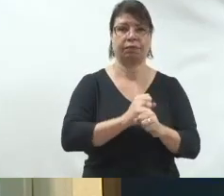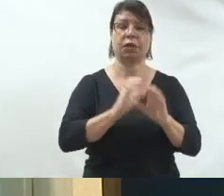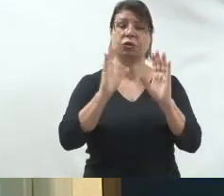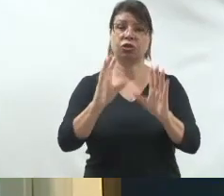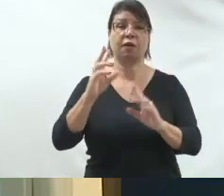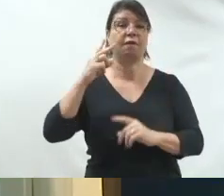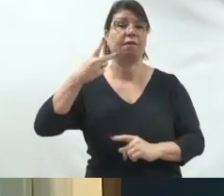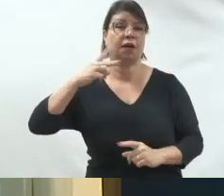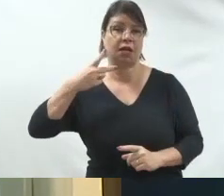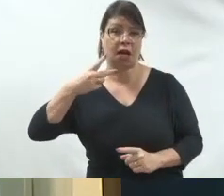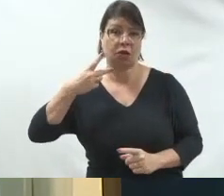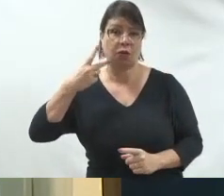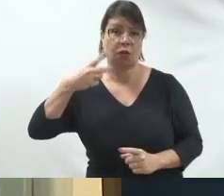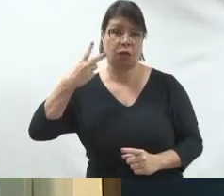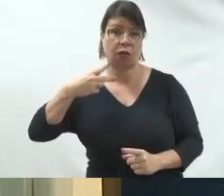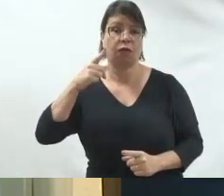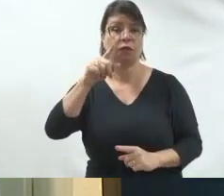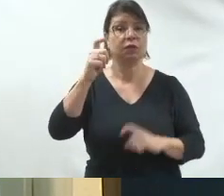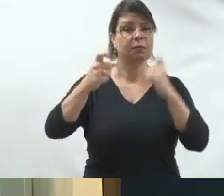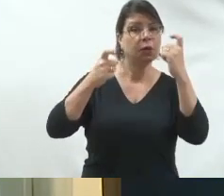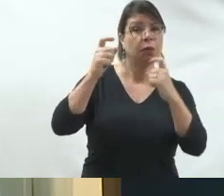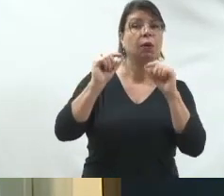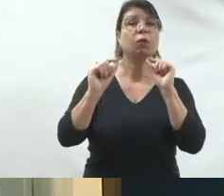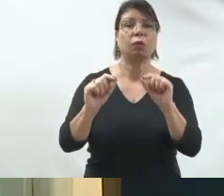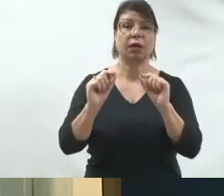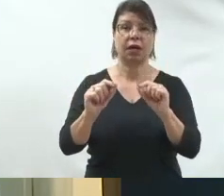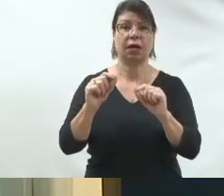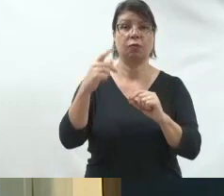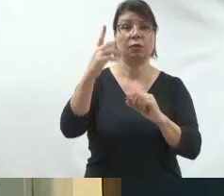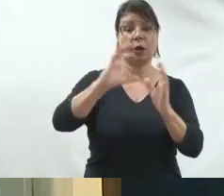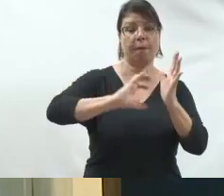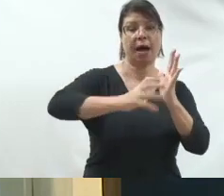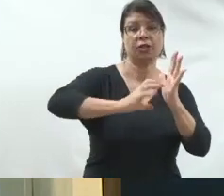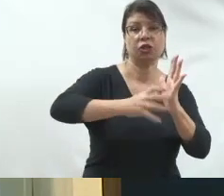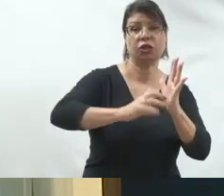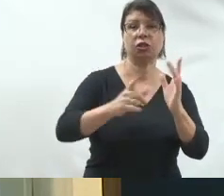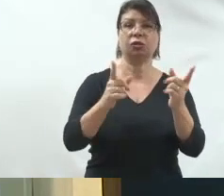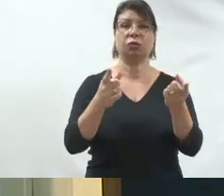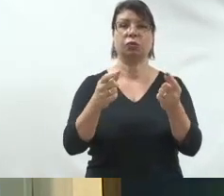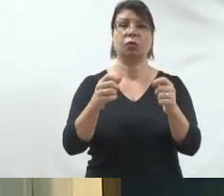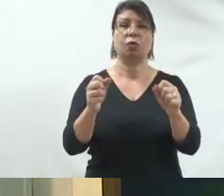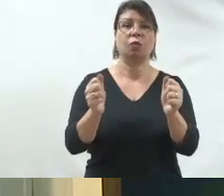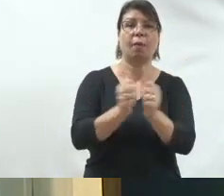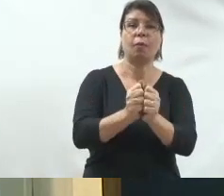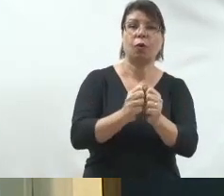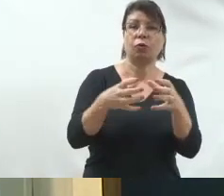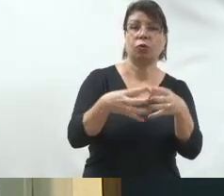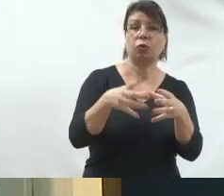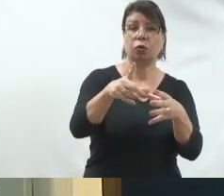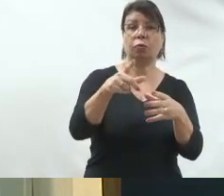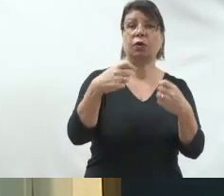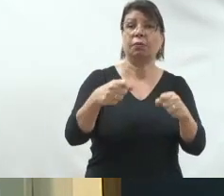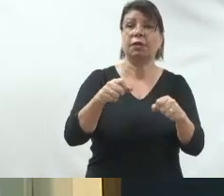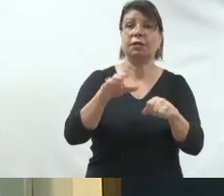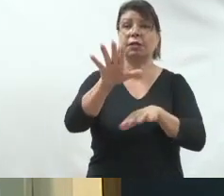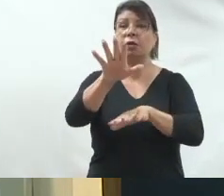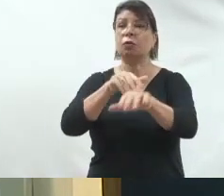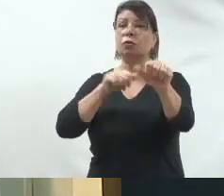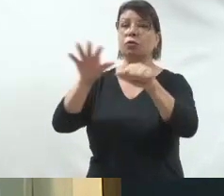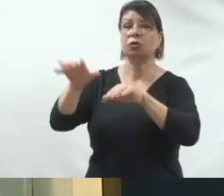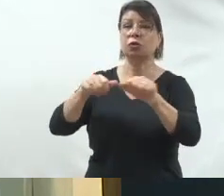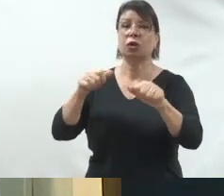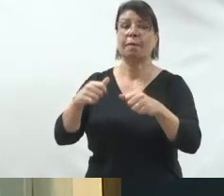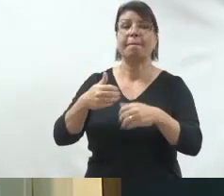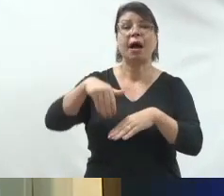ter a preocupação de que o seu partido, a sua federação, ela atinja um volume maior de quocientes